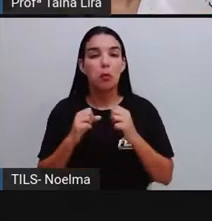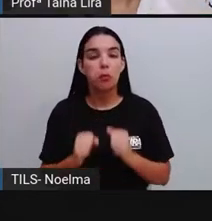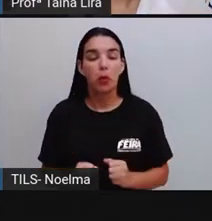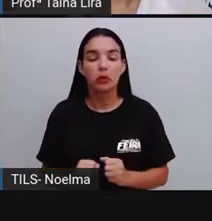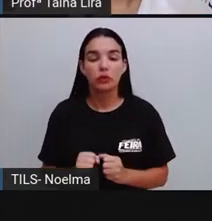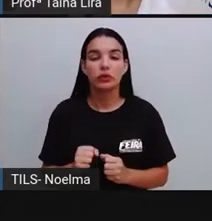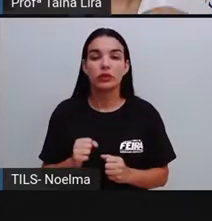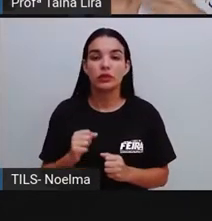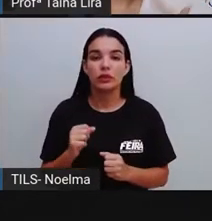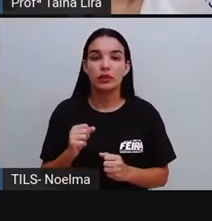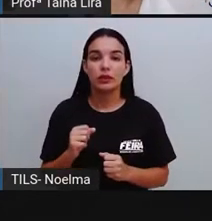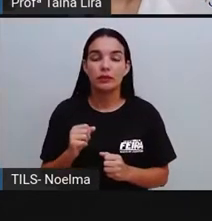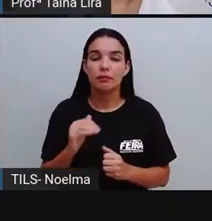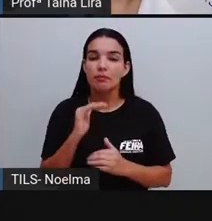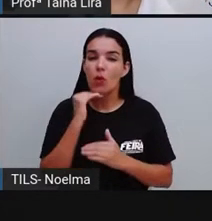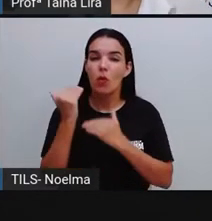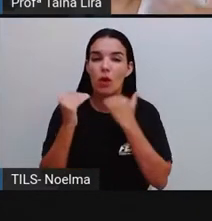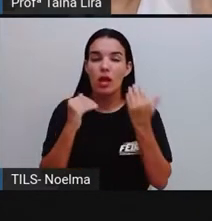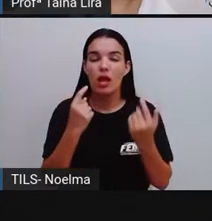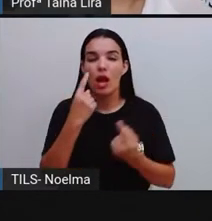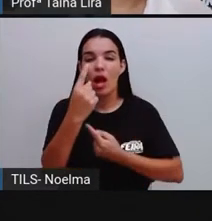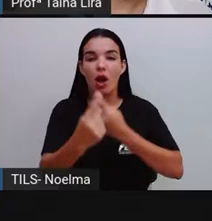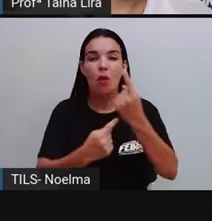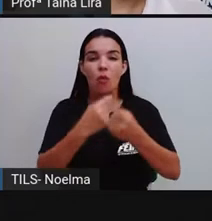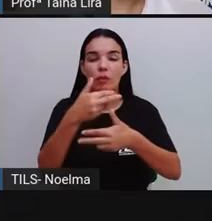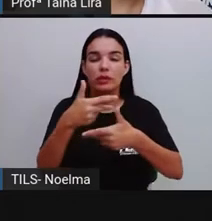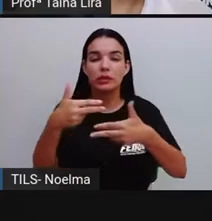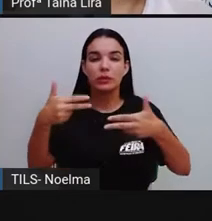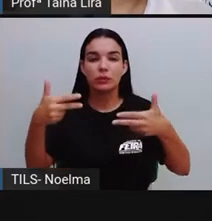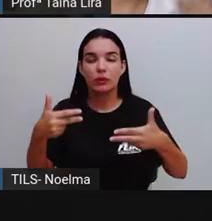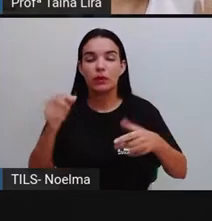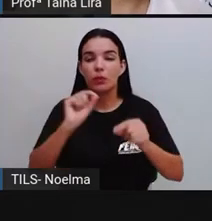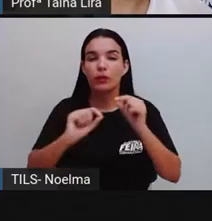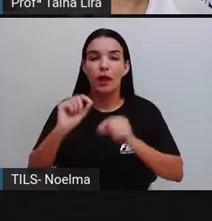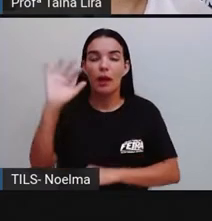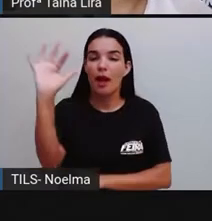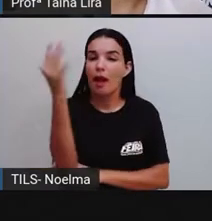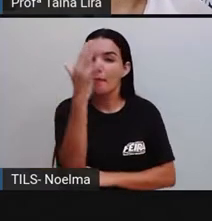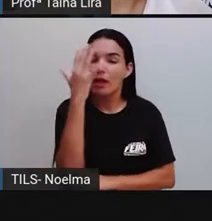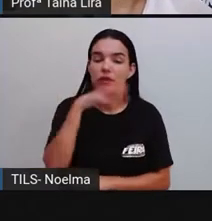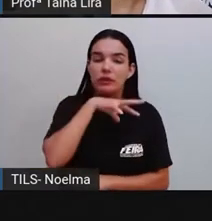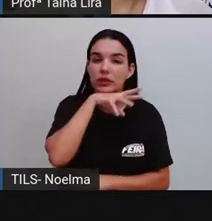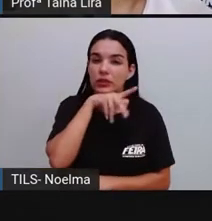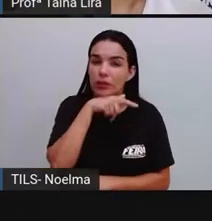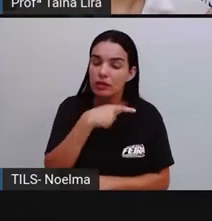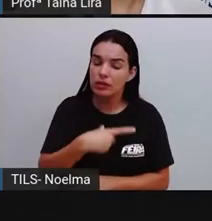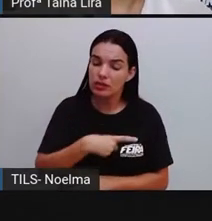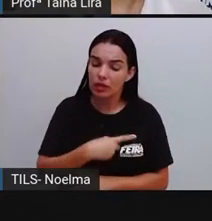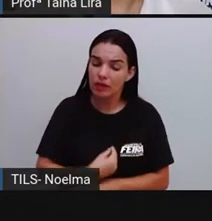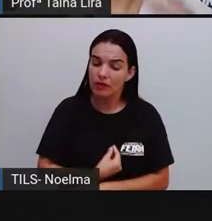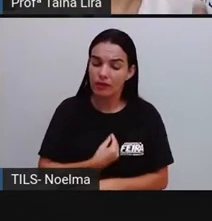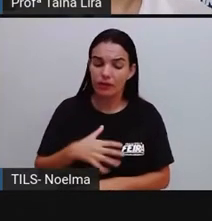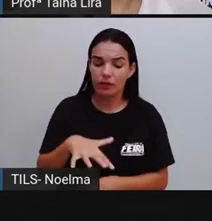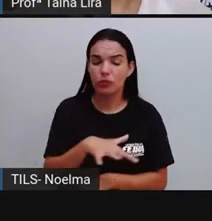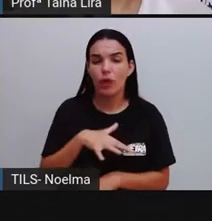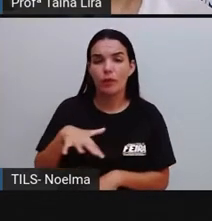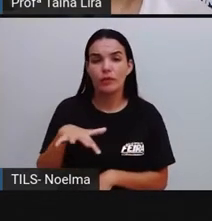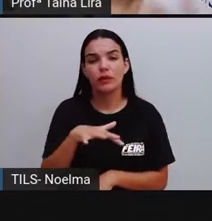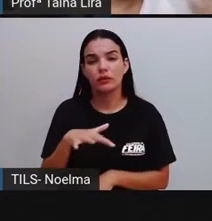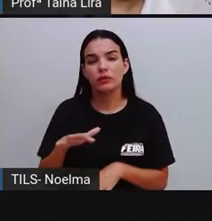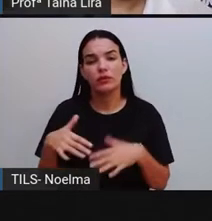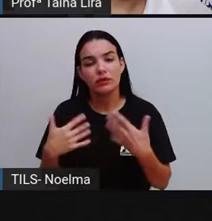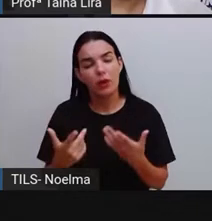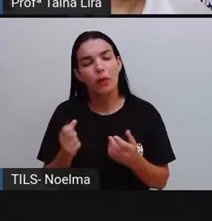algumas espécies aí de plantas e animais que vivem aí nesse espaço, nessa água, tá? Então, peixes, plantas